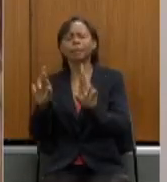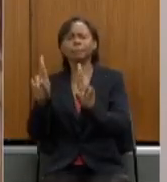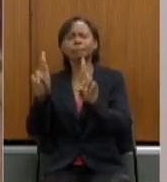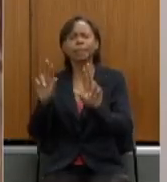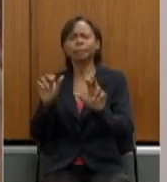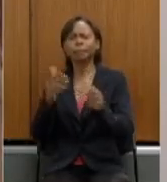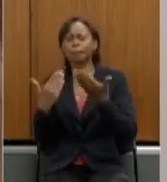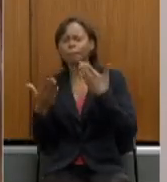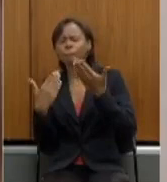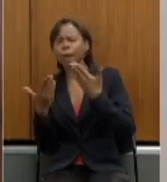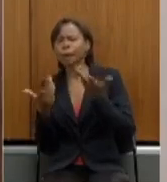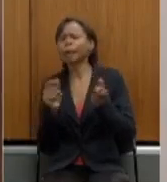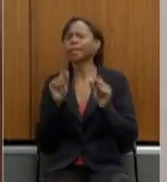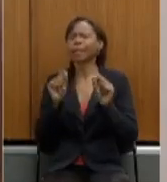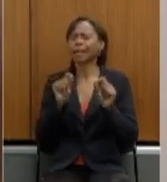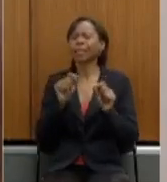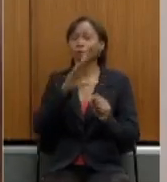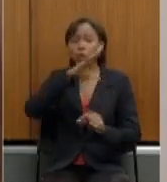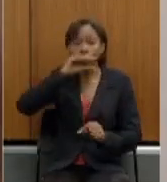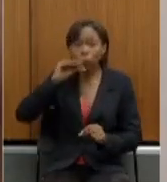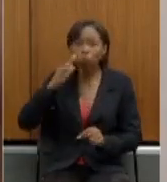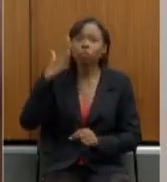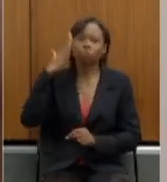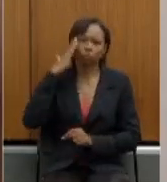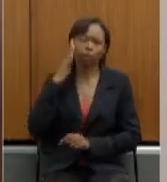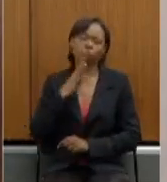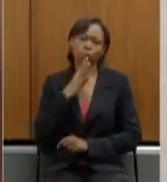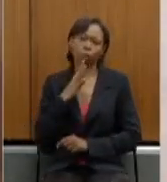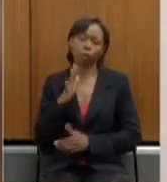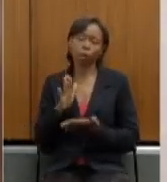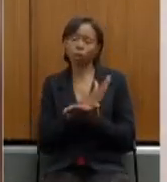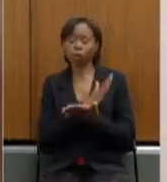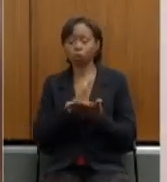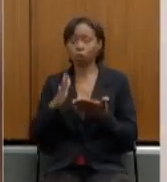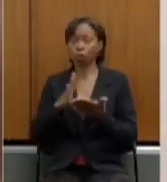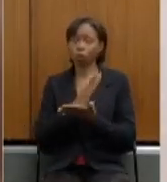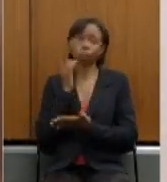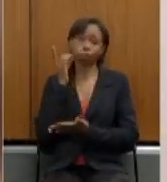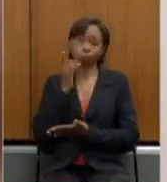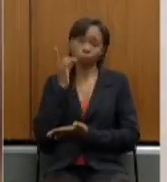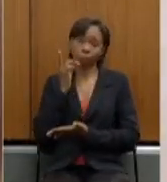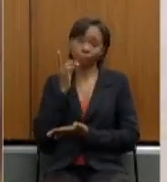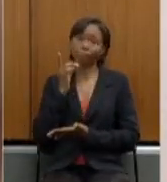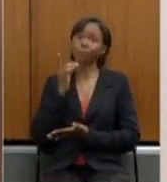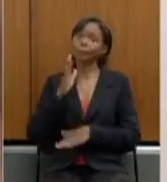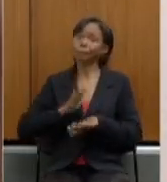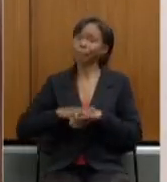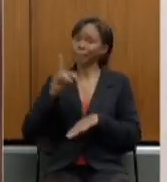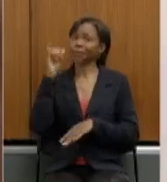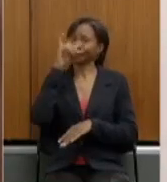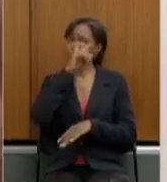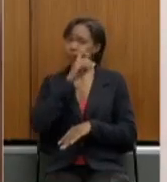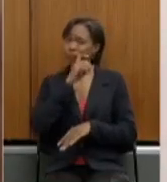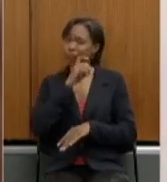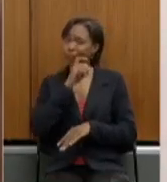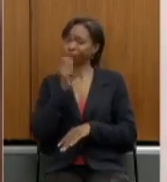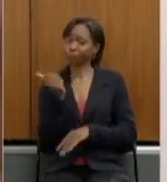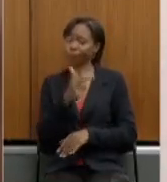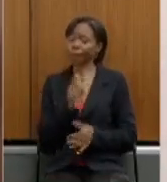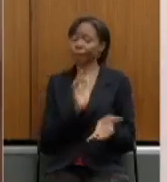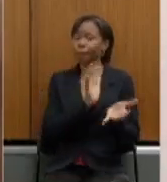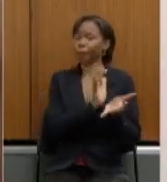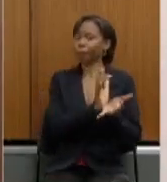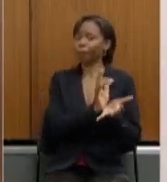recepciona eles sabem reconhecer para alguns deputados como eu foi mais duro do que para outros que não tem base sindical